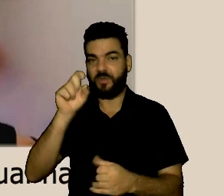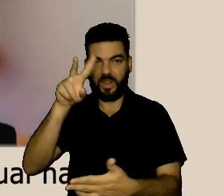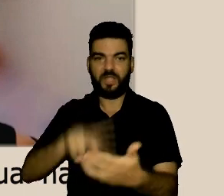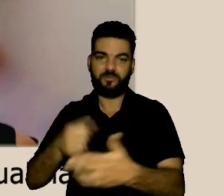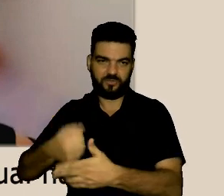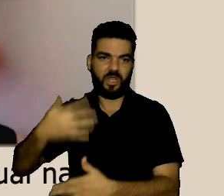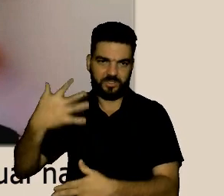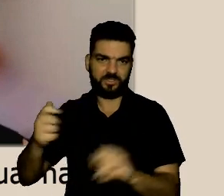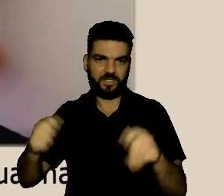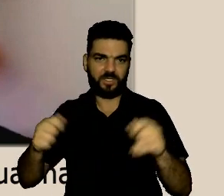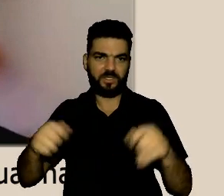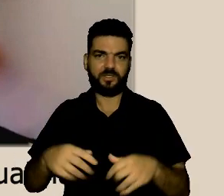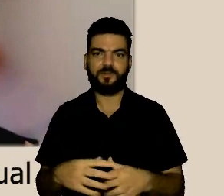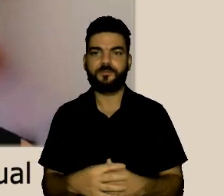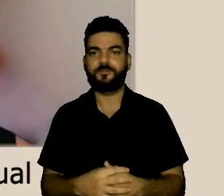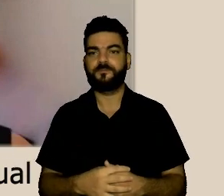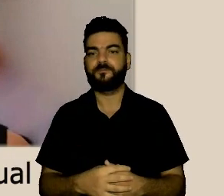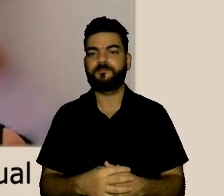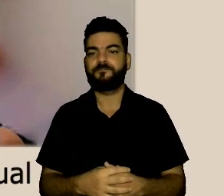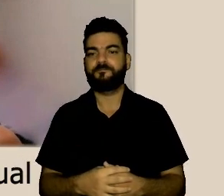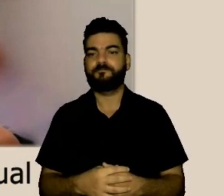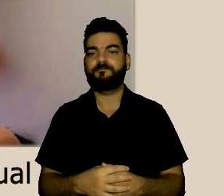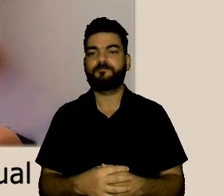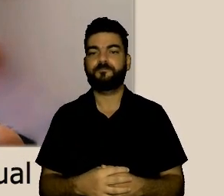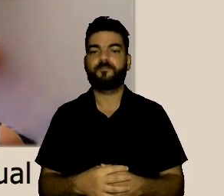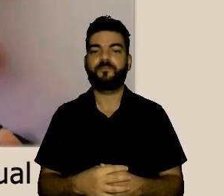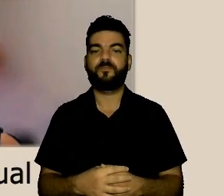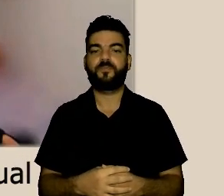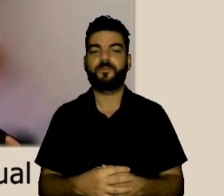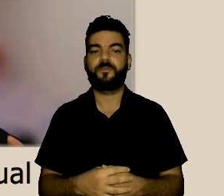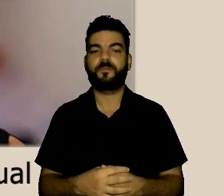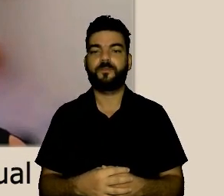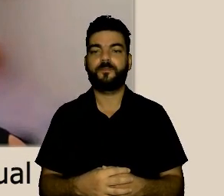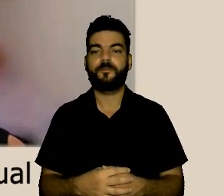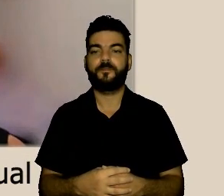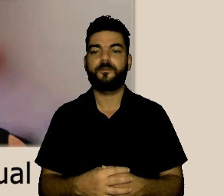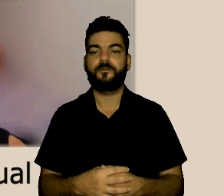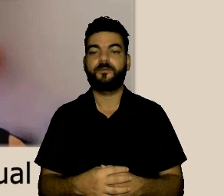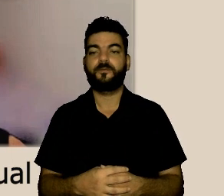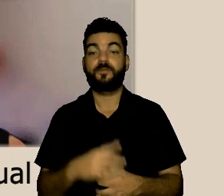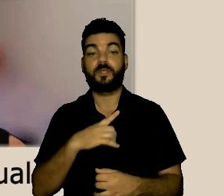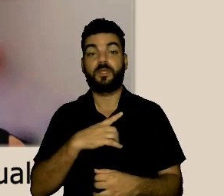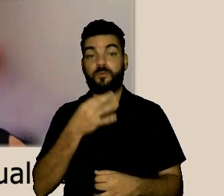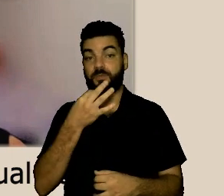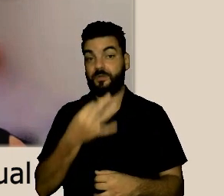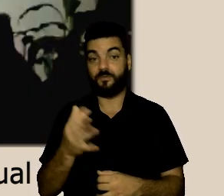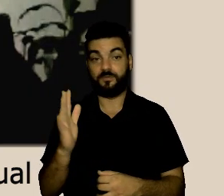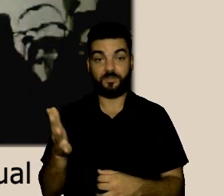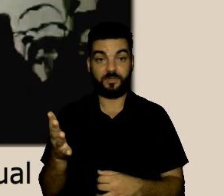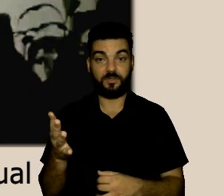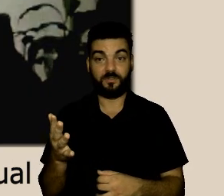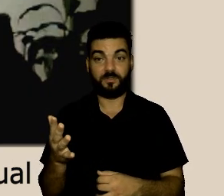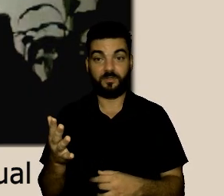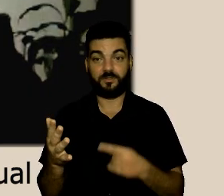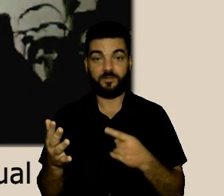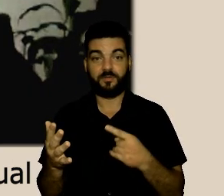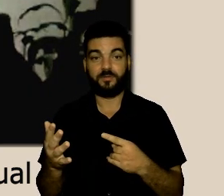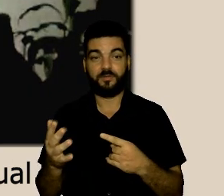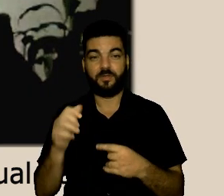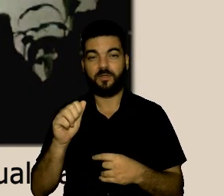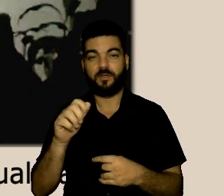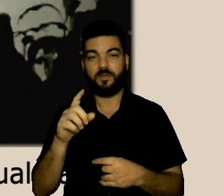vou pedir desculpa mas a gente estão aí no chat e aí depois tem um